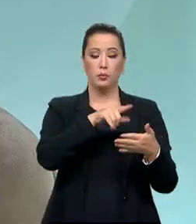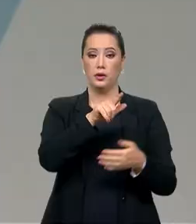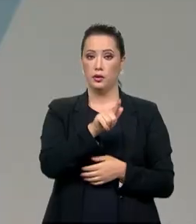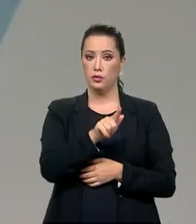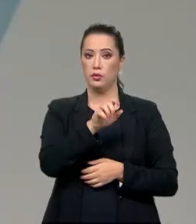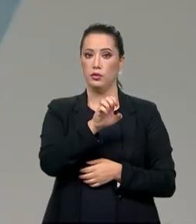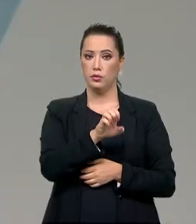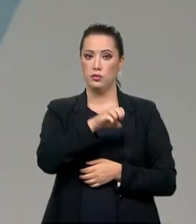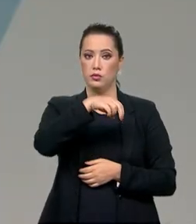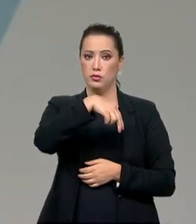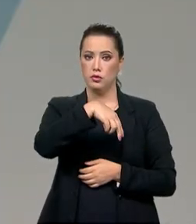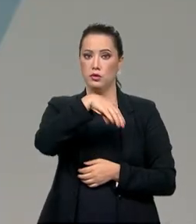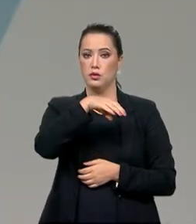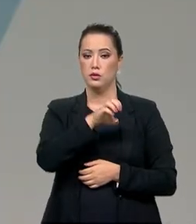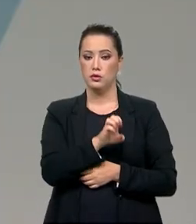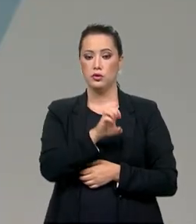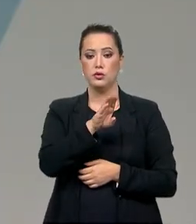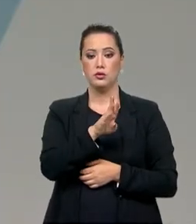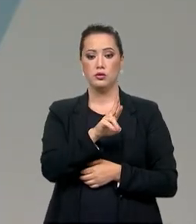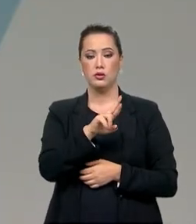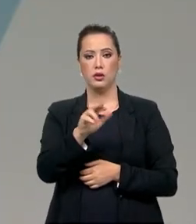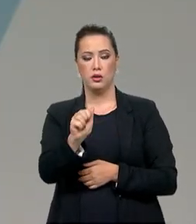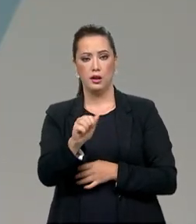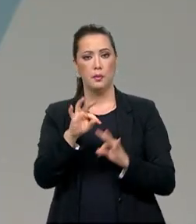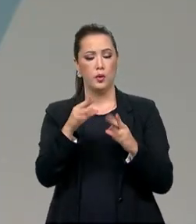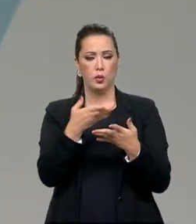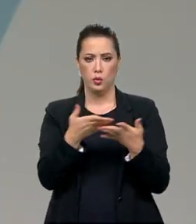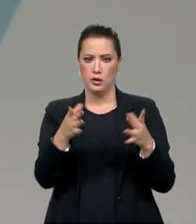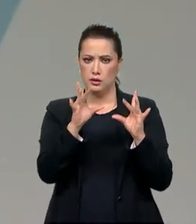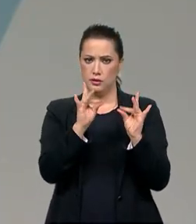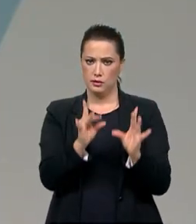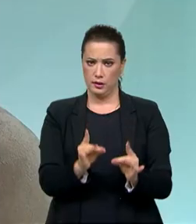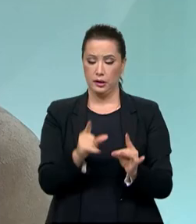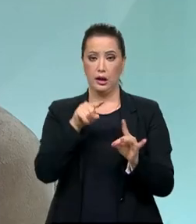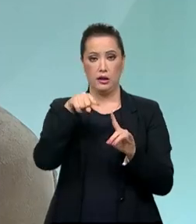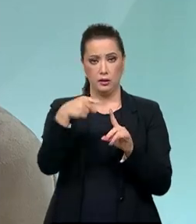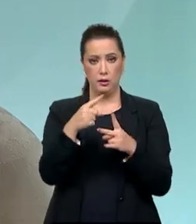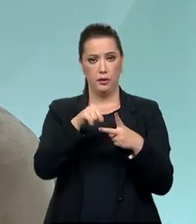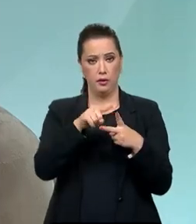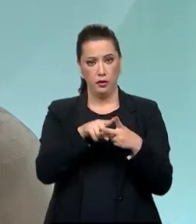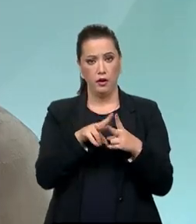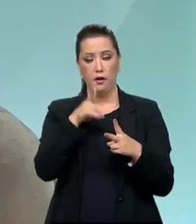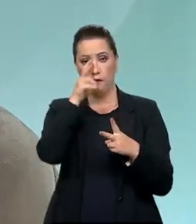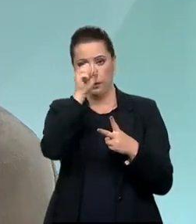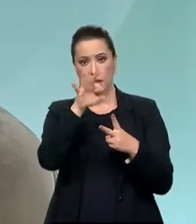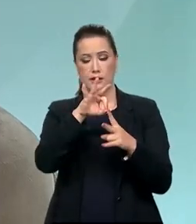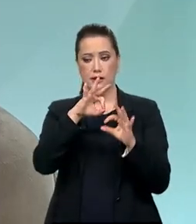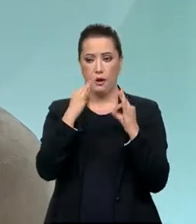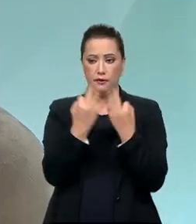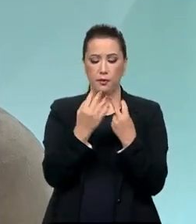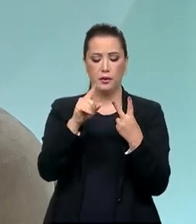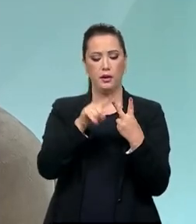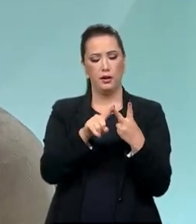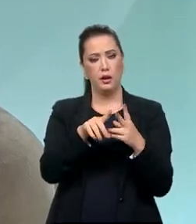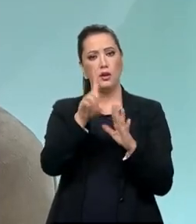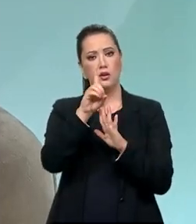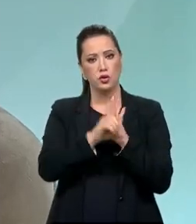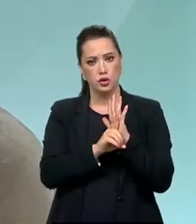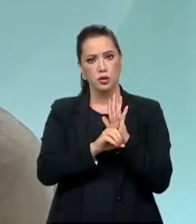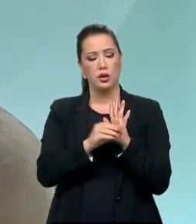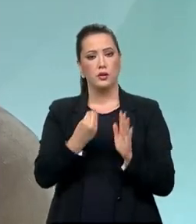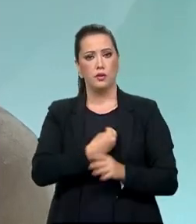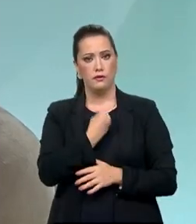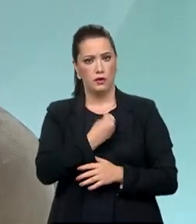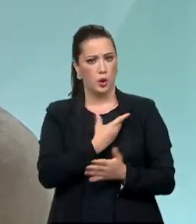temas, desde o fortalecimento de vínculos, depois o direito à vida, da vida, desde a concepção e